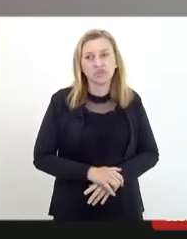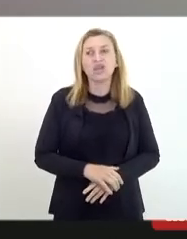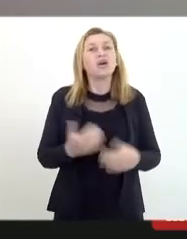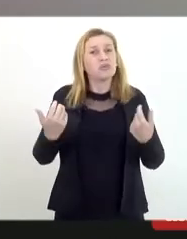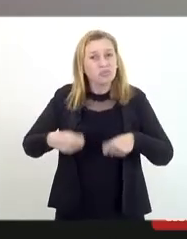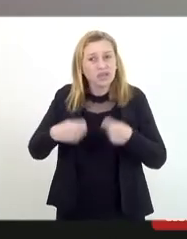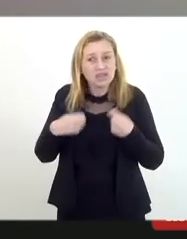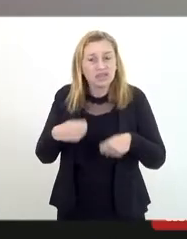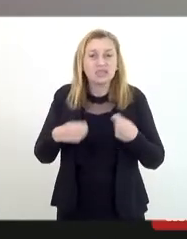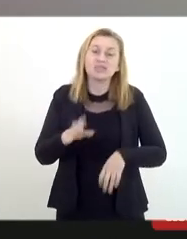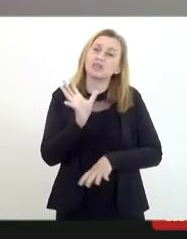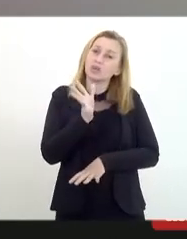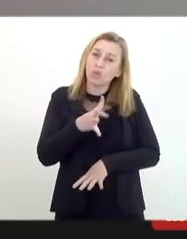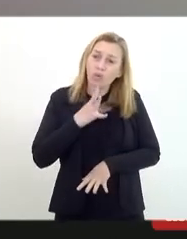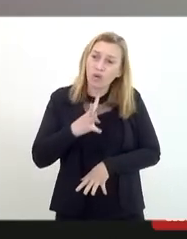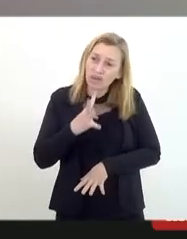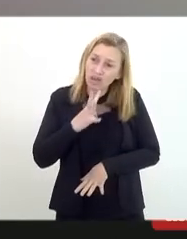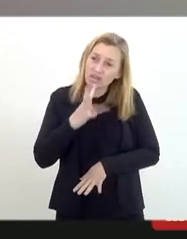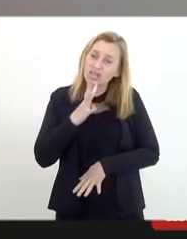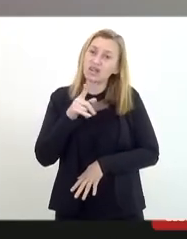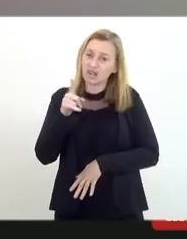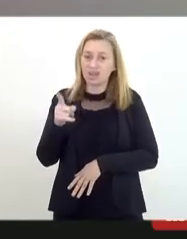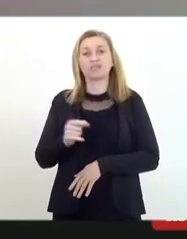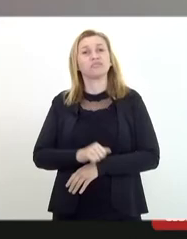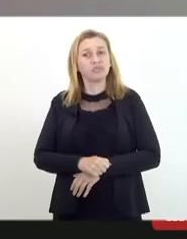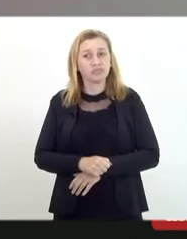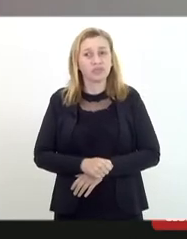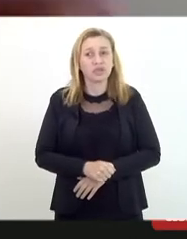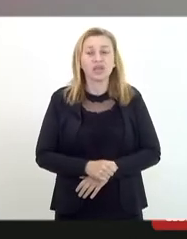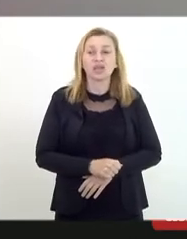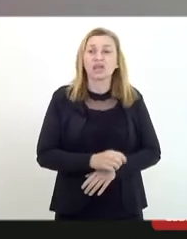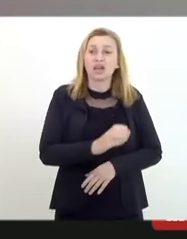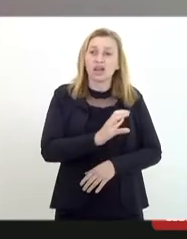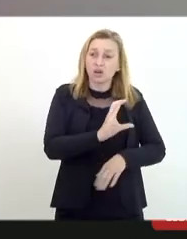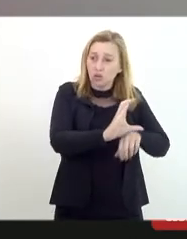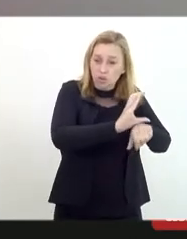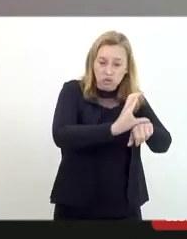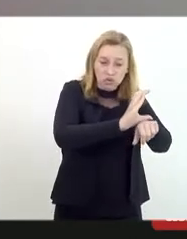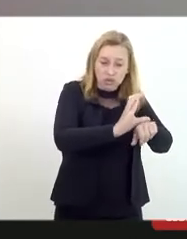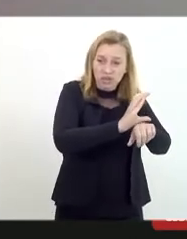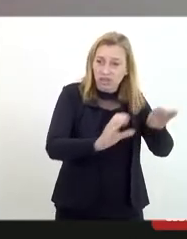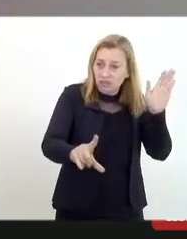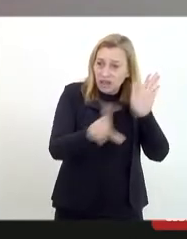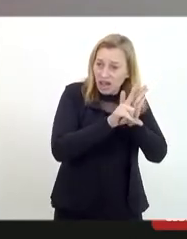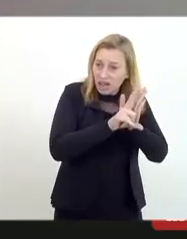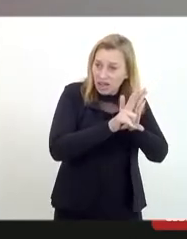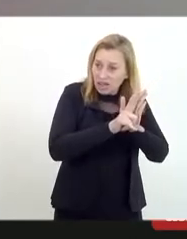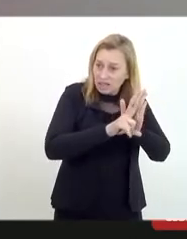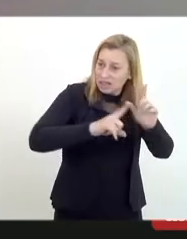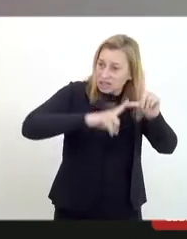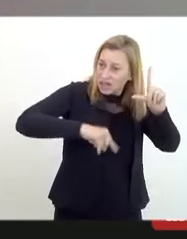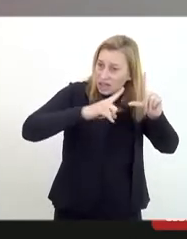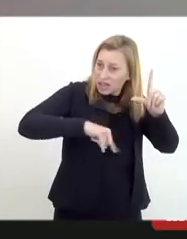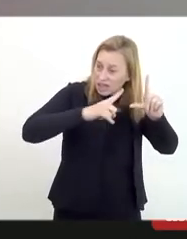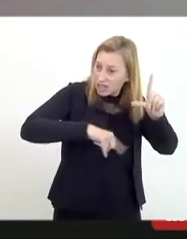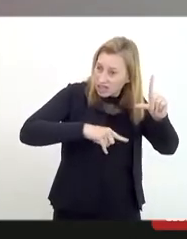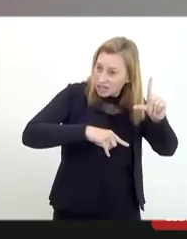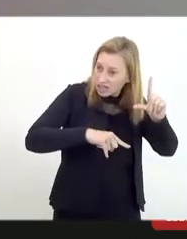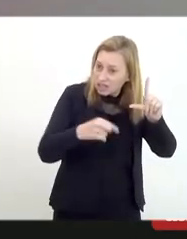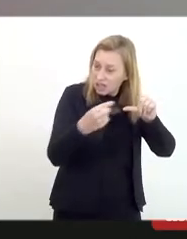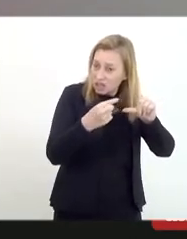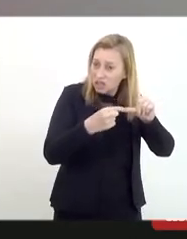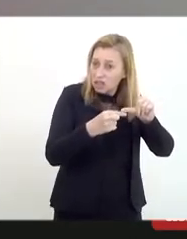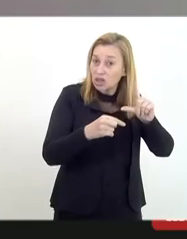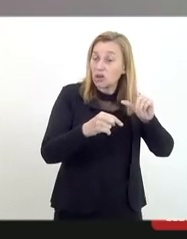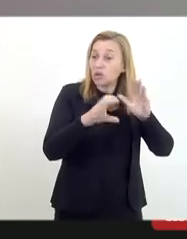precisa reconhecer isso, que embora a Constituição, na letra fria da lei, é a legislação, legislação do Estatuto da